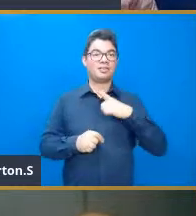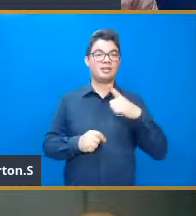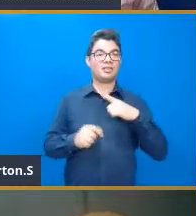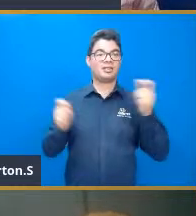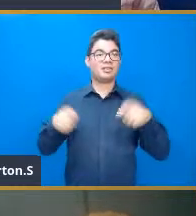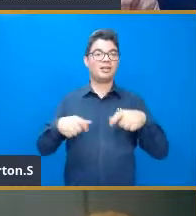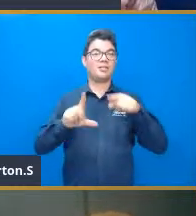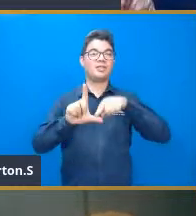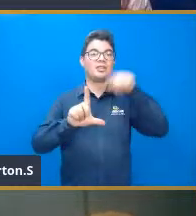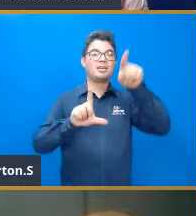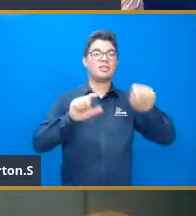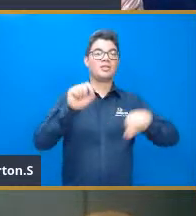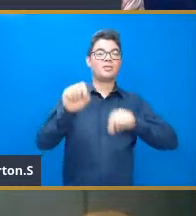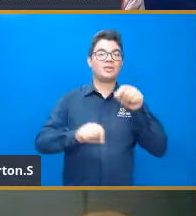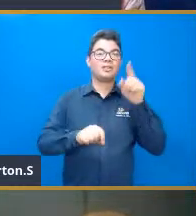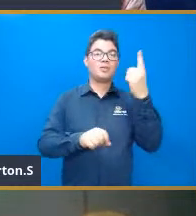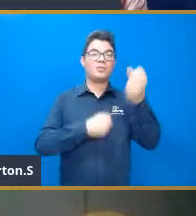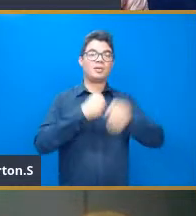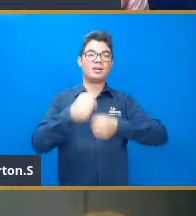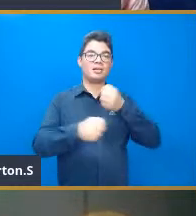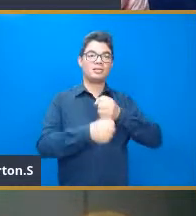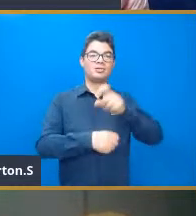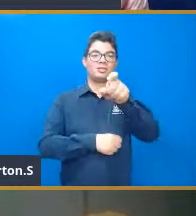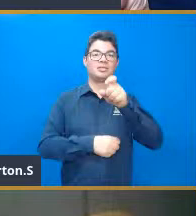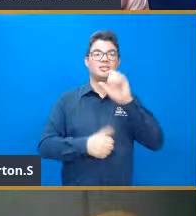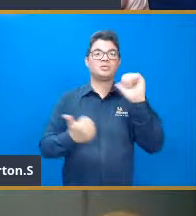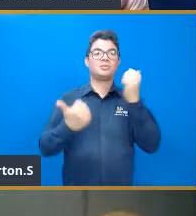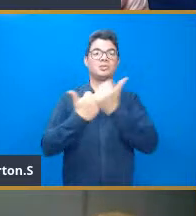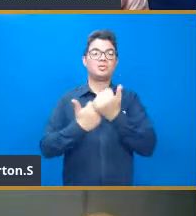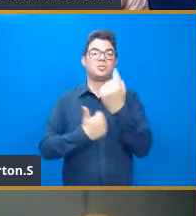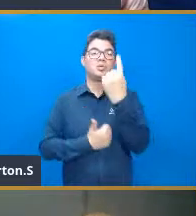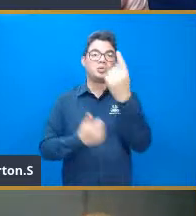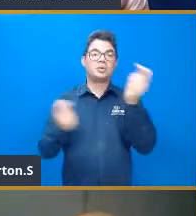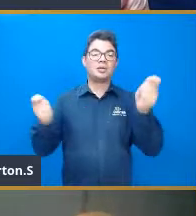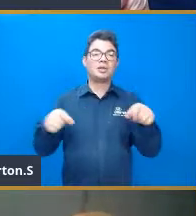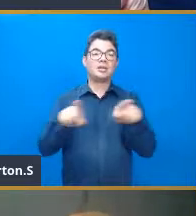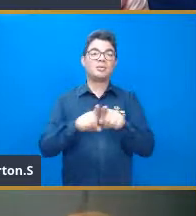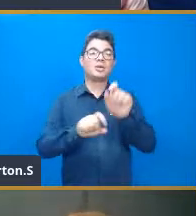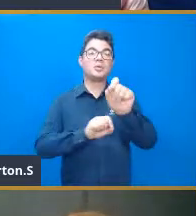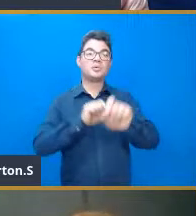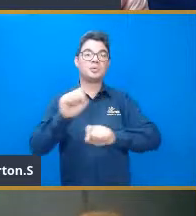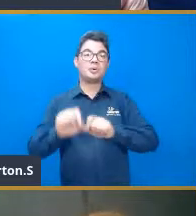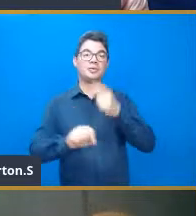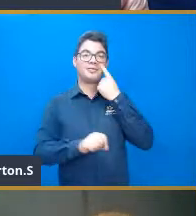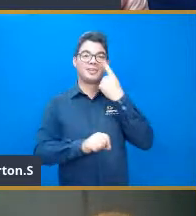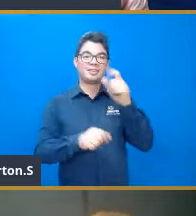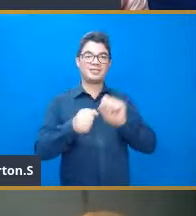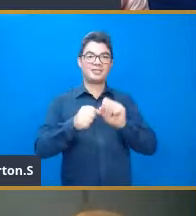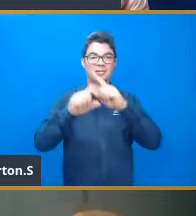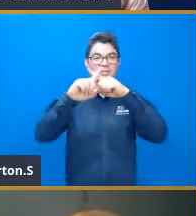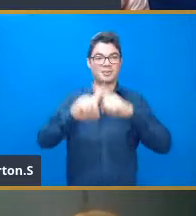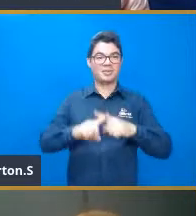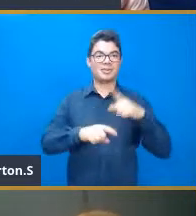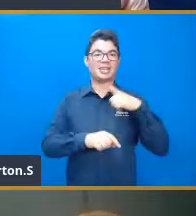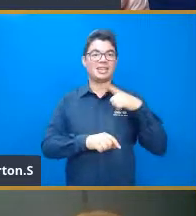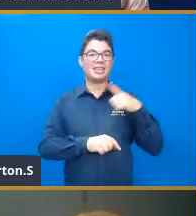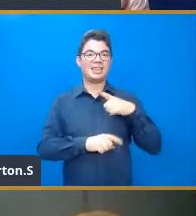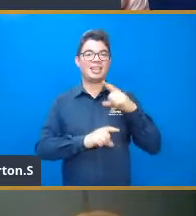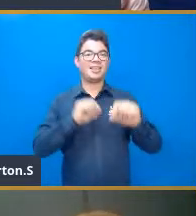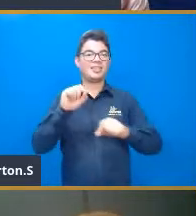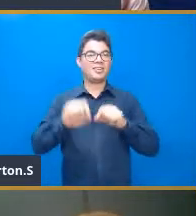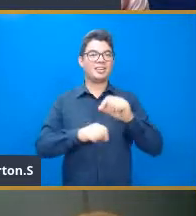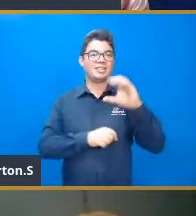variação. Ele fala daqui a um ano, então, o X a gente substitui ali por 1 e, nesse caso, então, fazendo a multiplicação, nós temos uma taxa de variação de 0